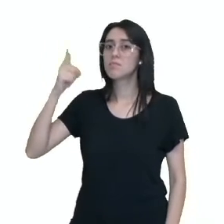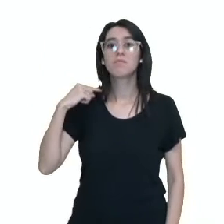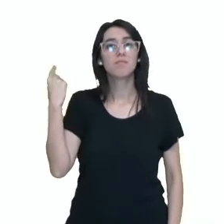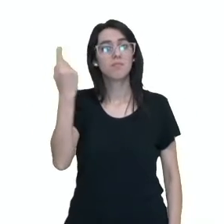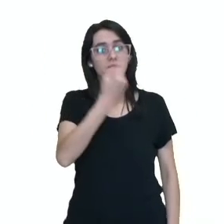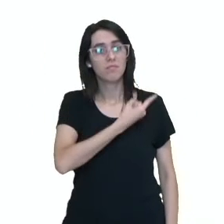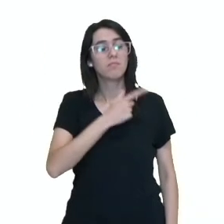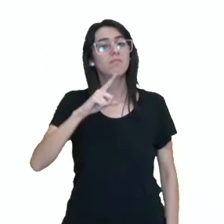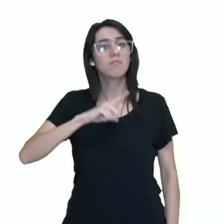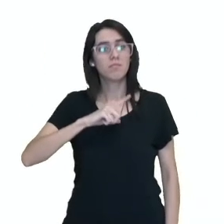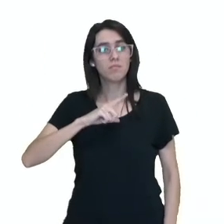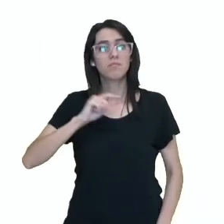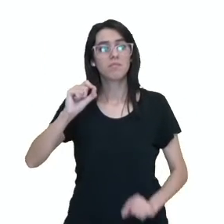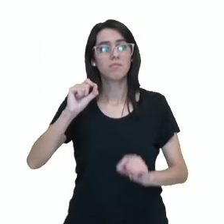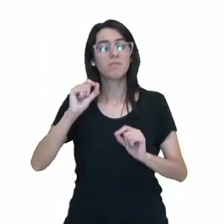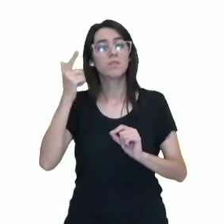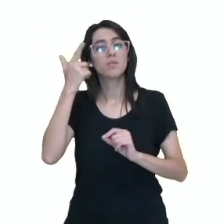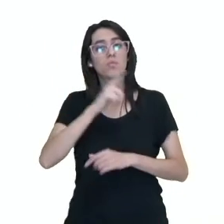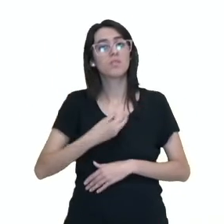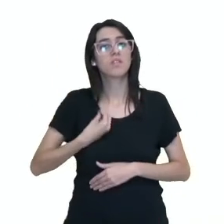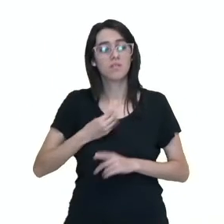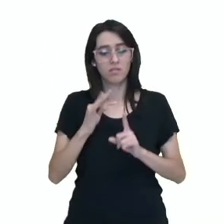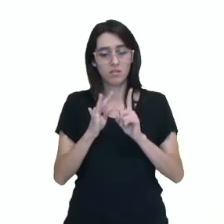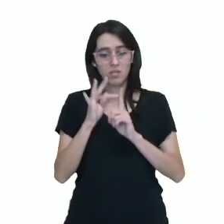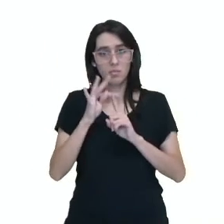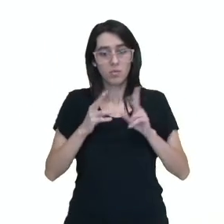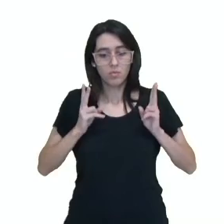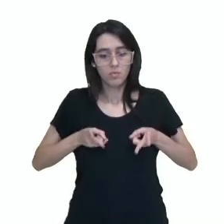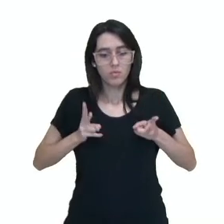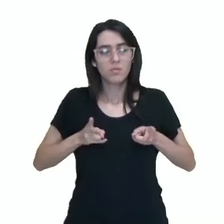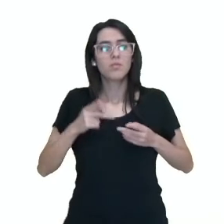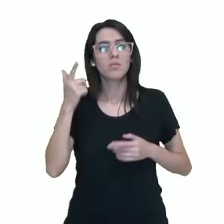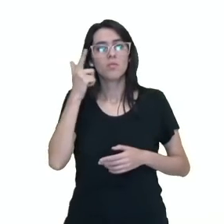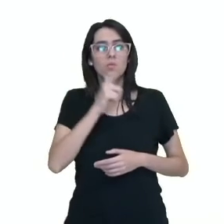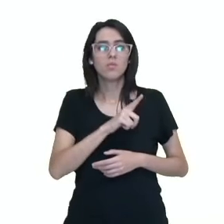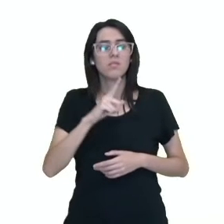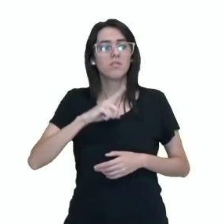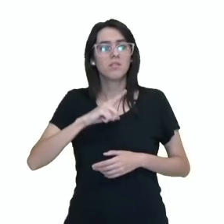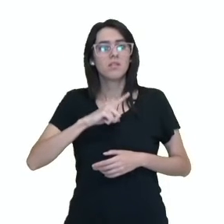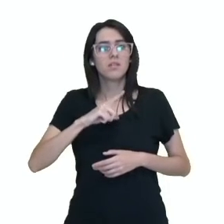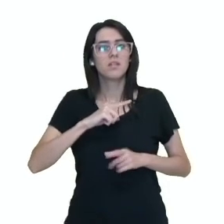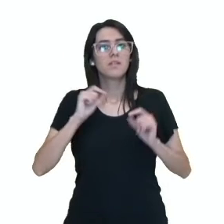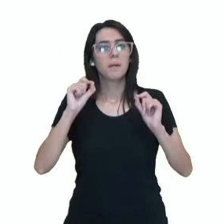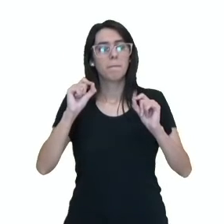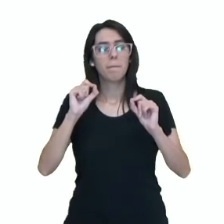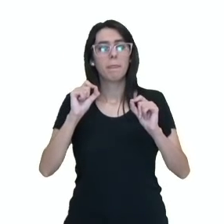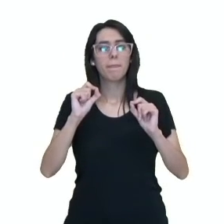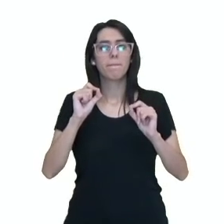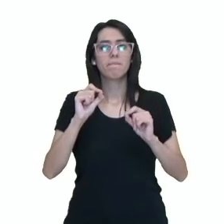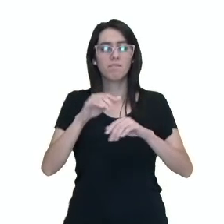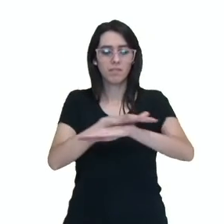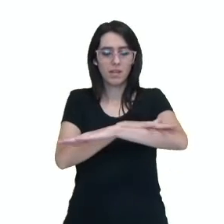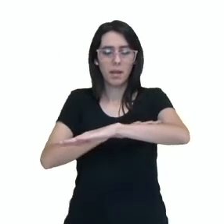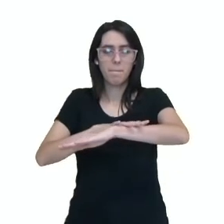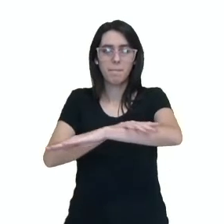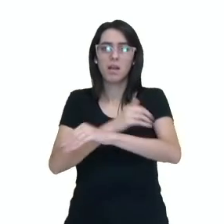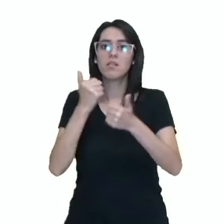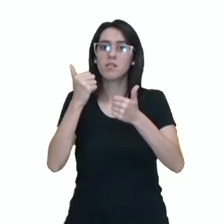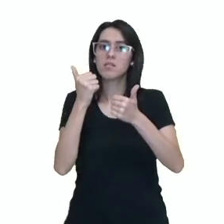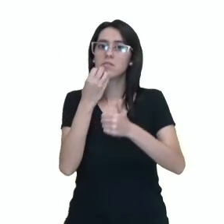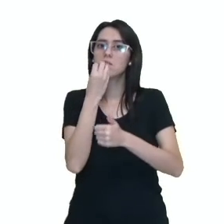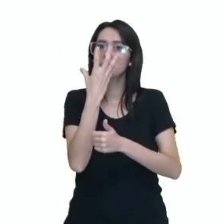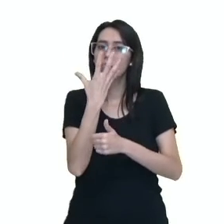que são endotérmicos, conseguem manter a temperatura constante, tem essa queratina com duas camadas, que é a epiderme e a derme,